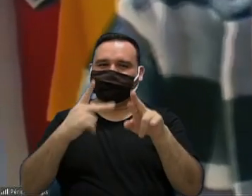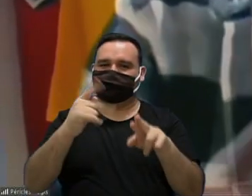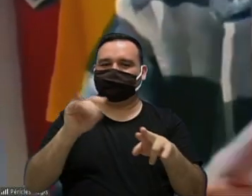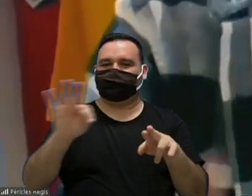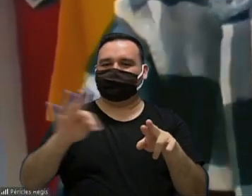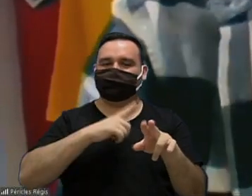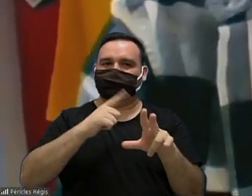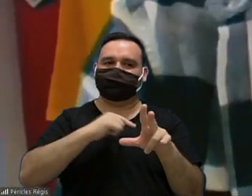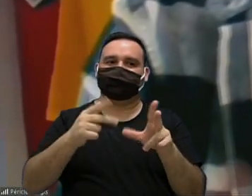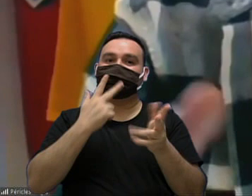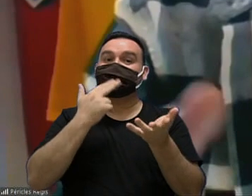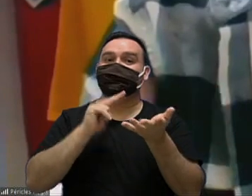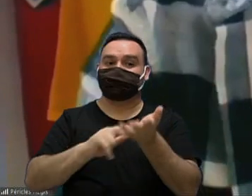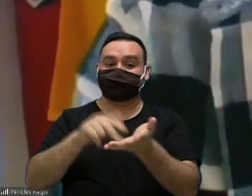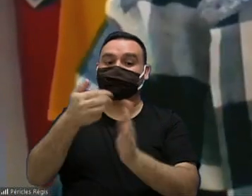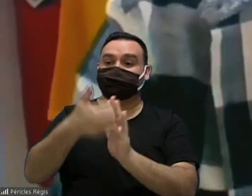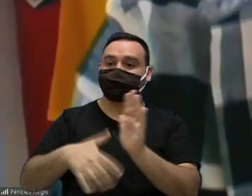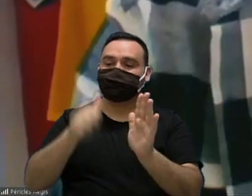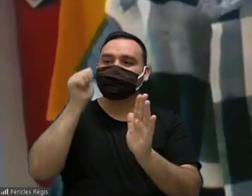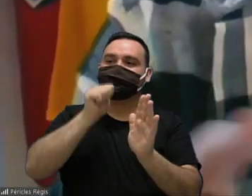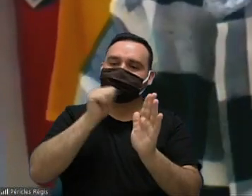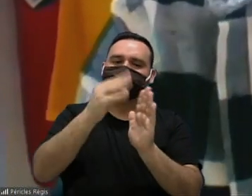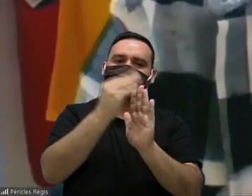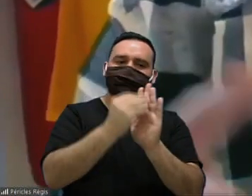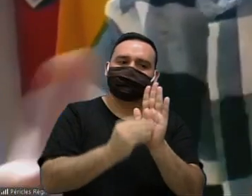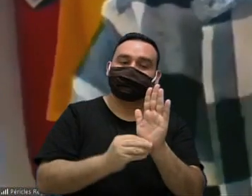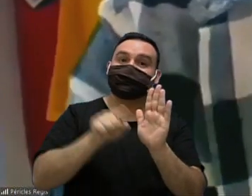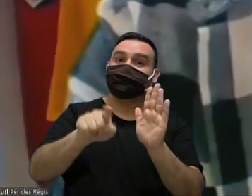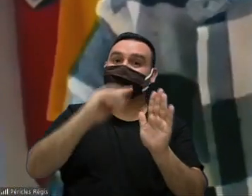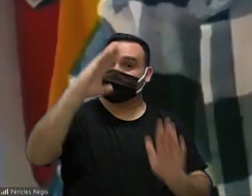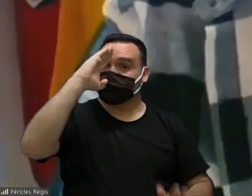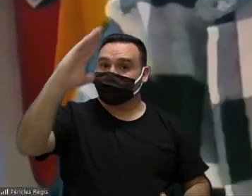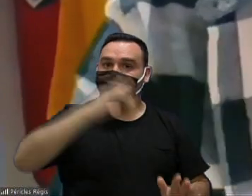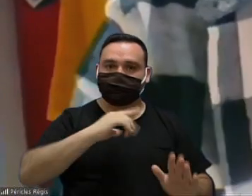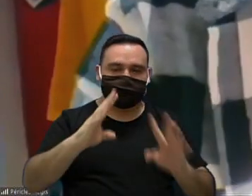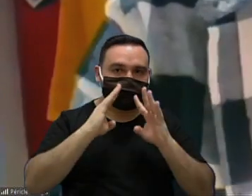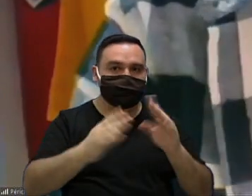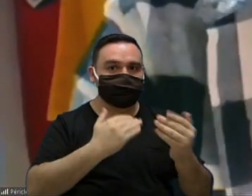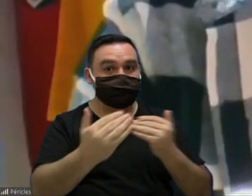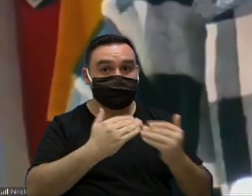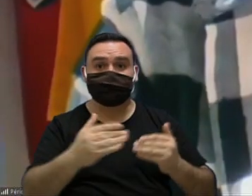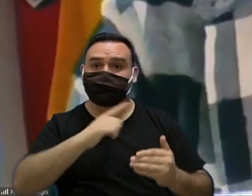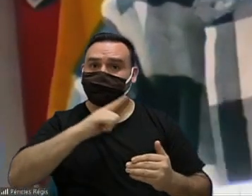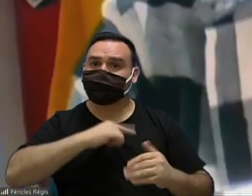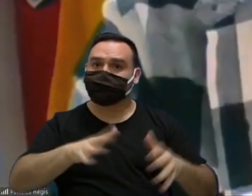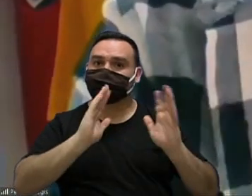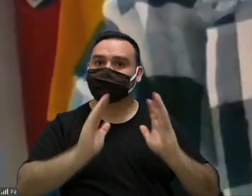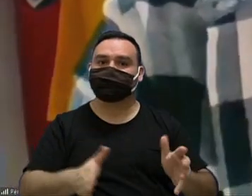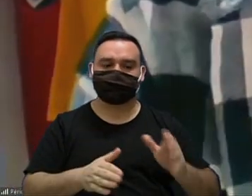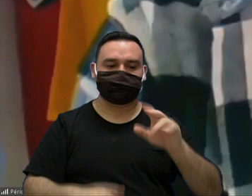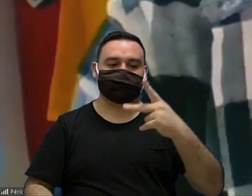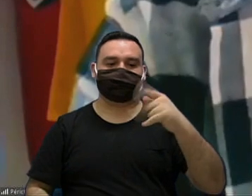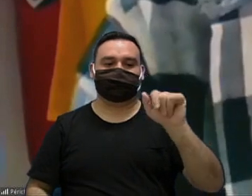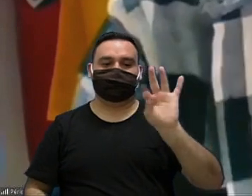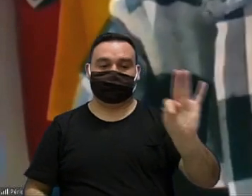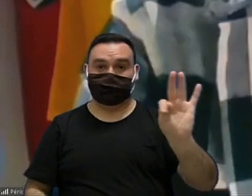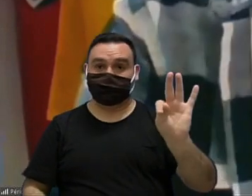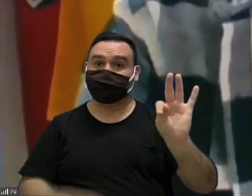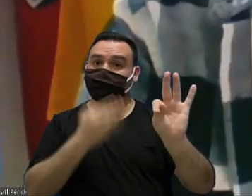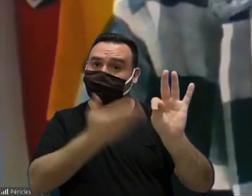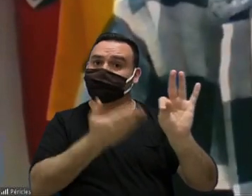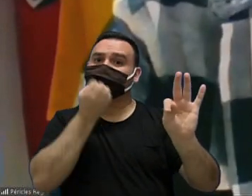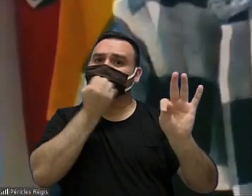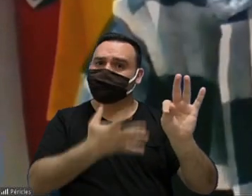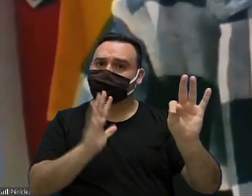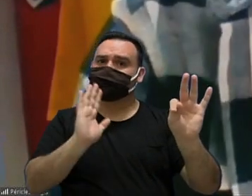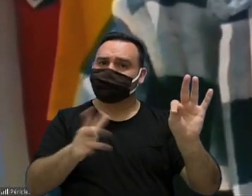faz uma carta de encaminhamento dessas mulheres essas mulheres elas têm o atendimento prioritário sim no PAT tá bom então isso já é